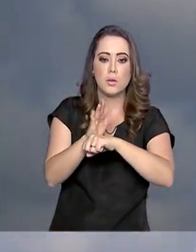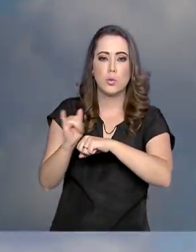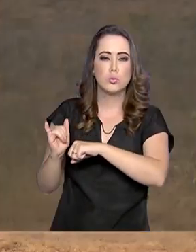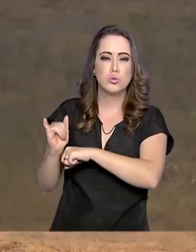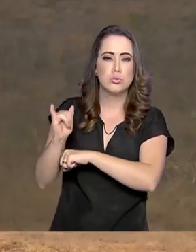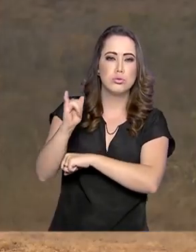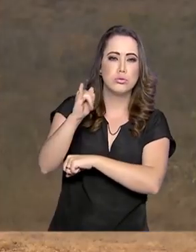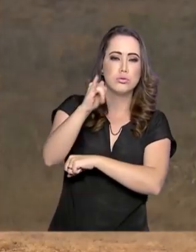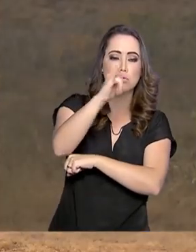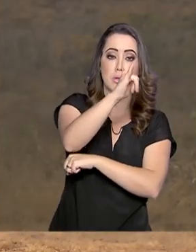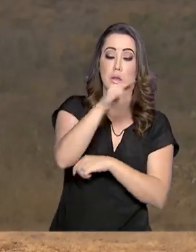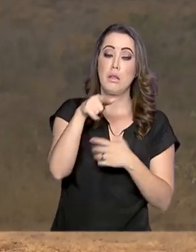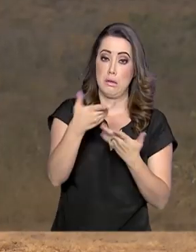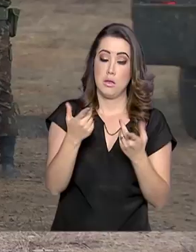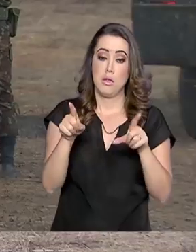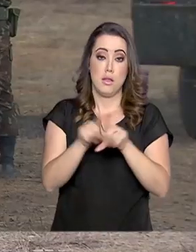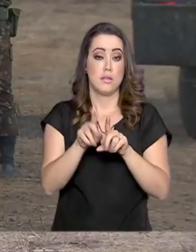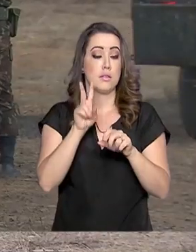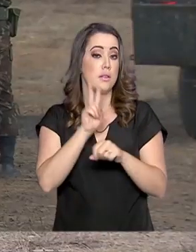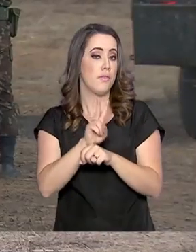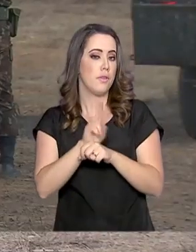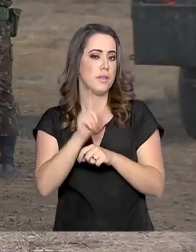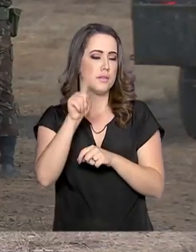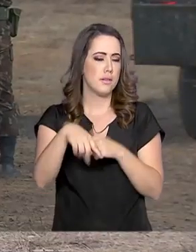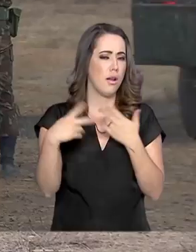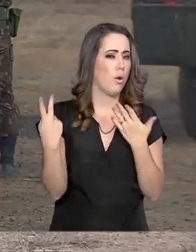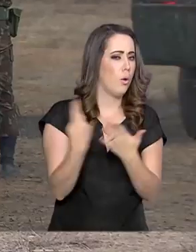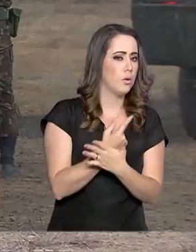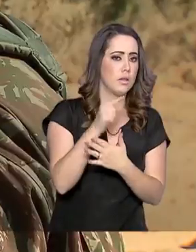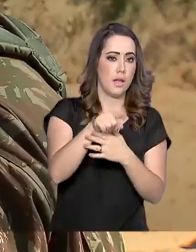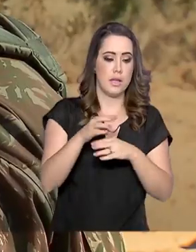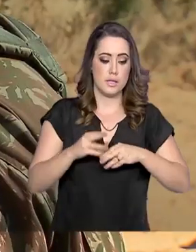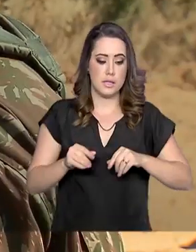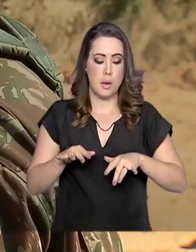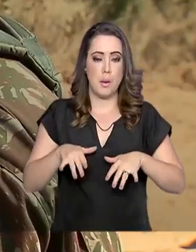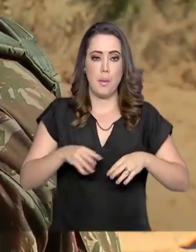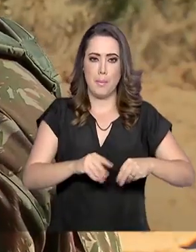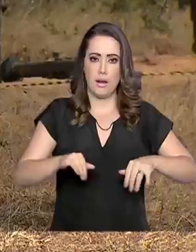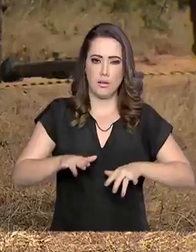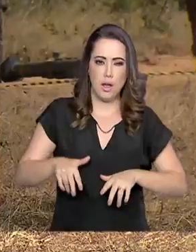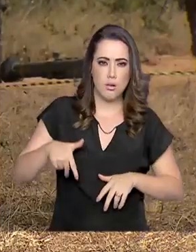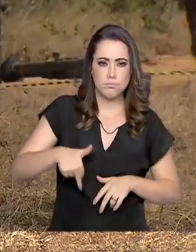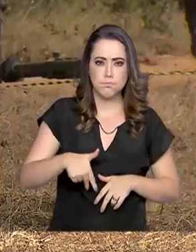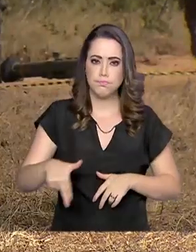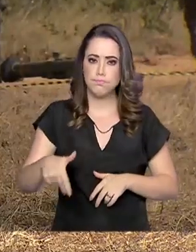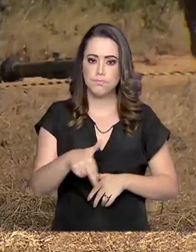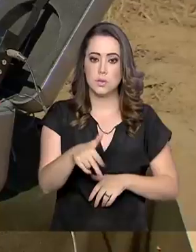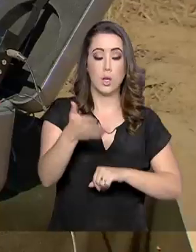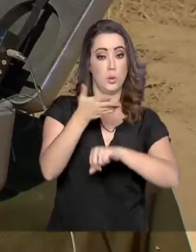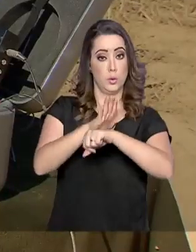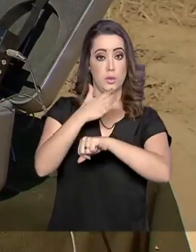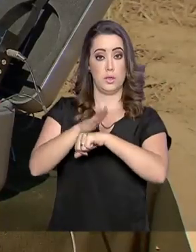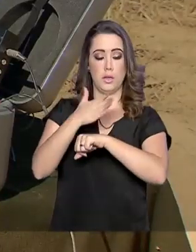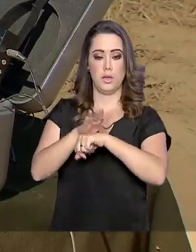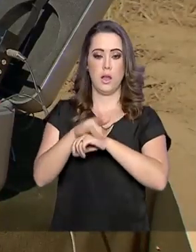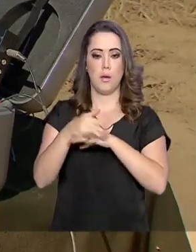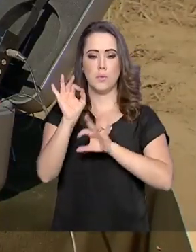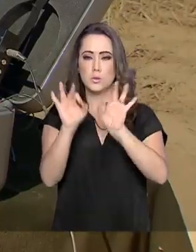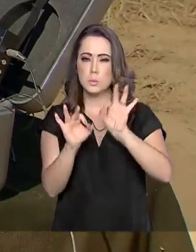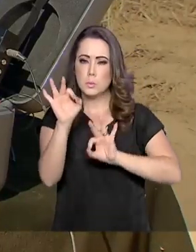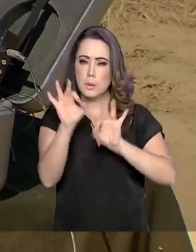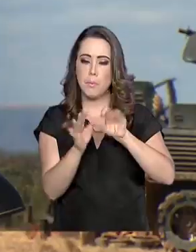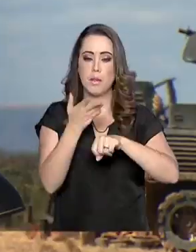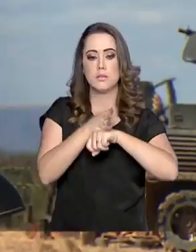Exército. Essa modalidade de defesa é feita por terra. Na capacitação, os militares atualizam os